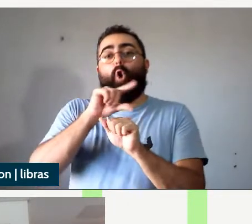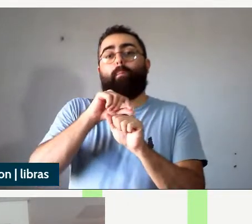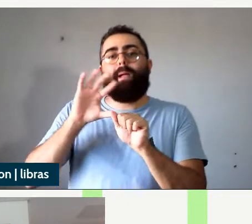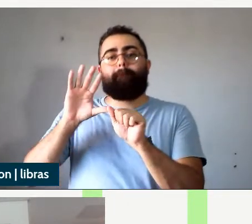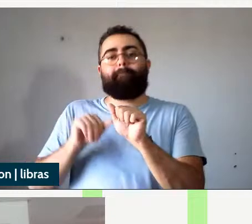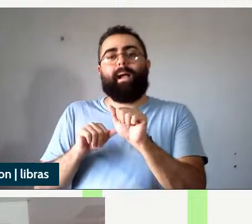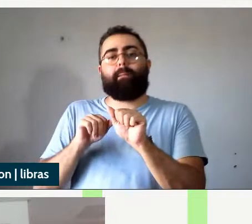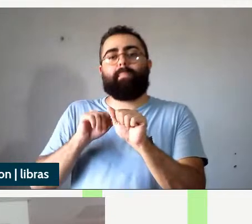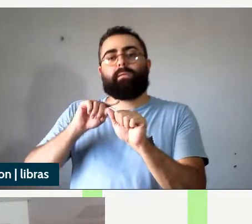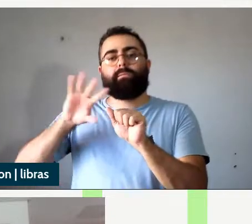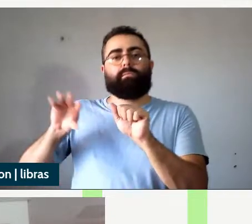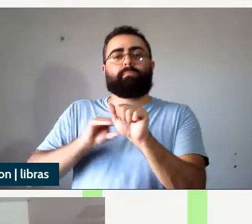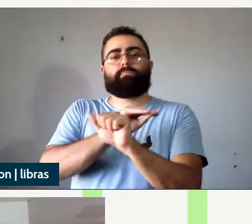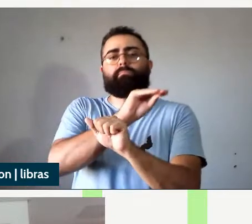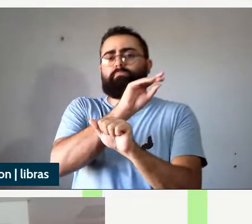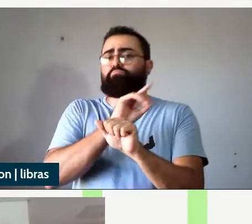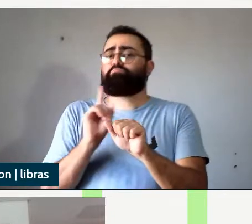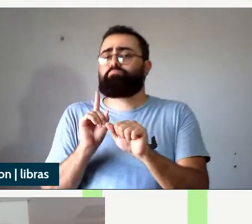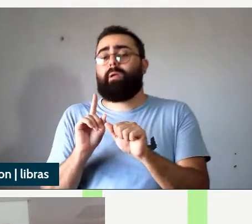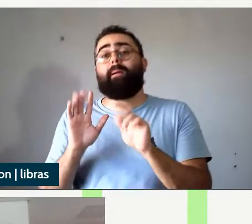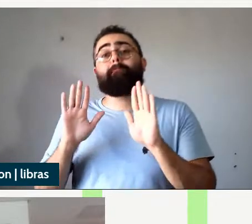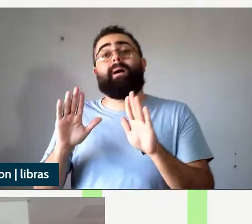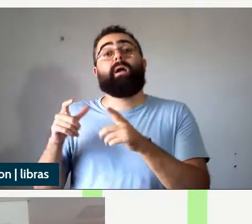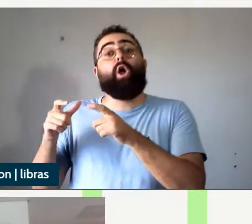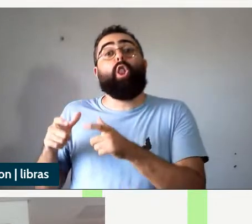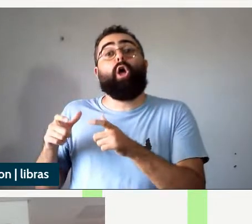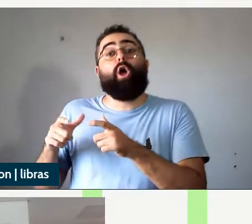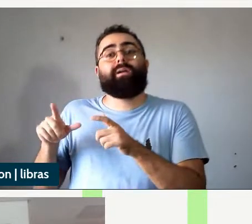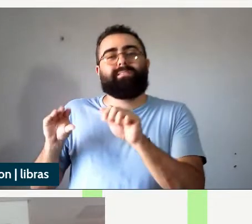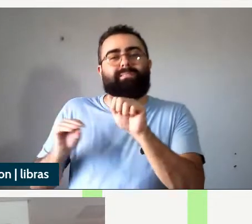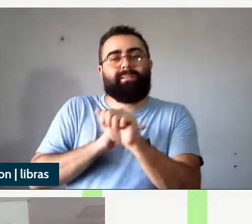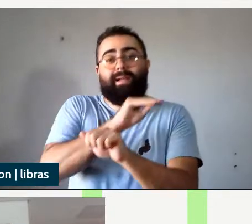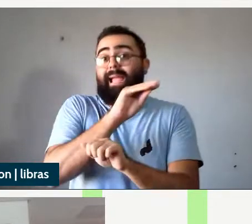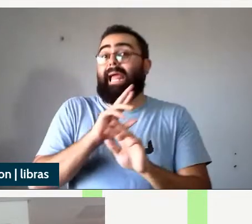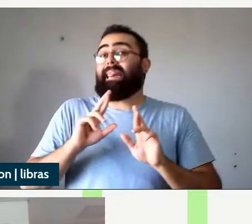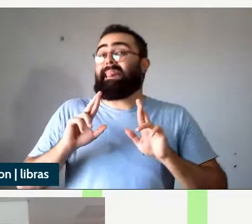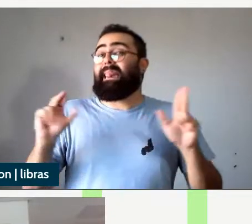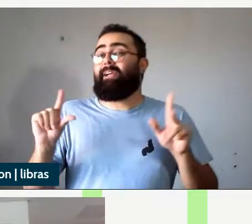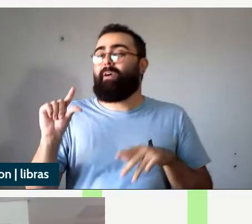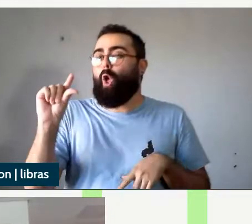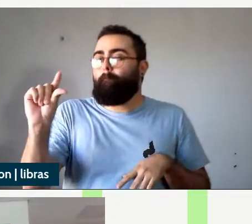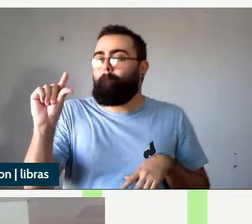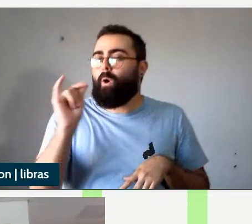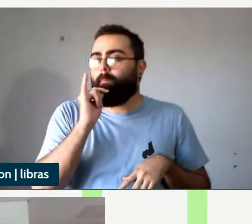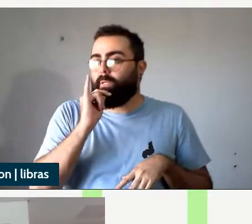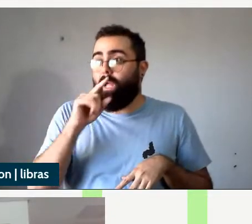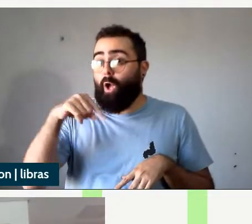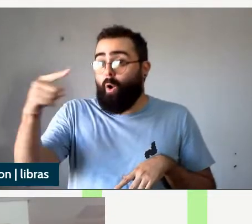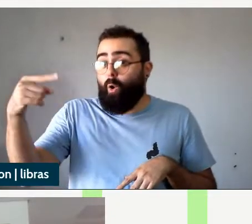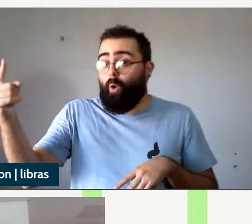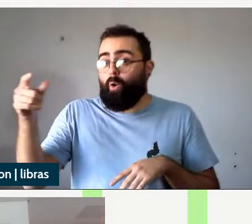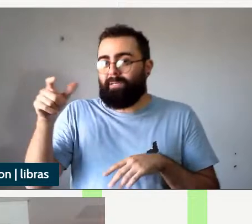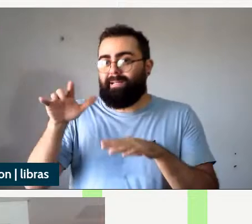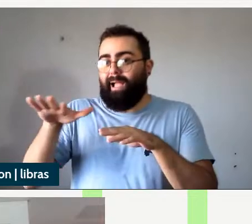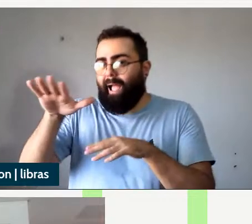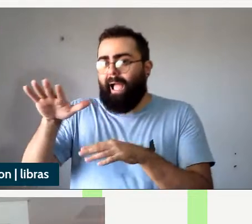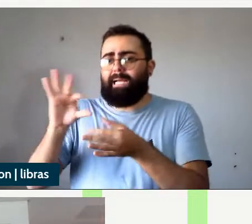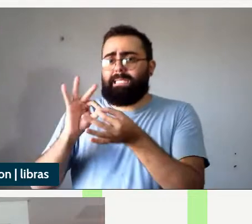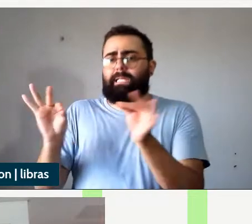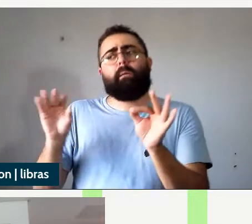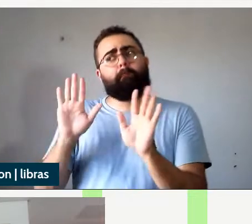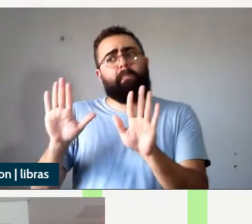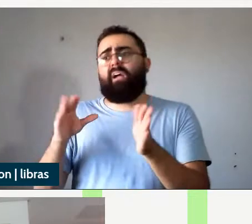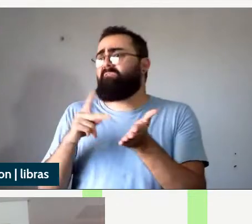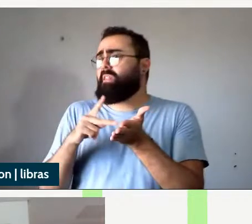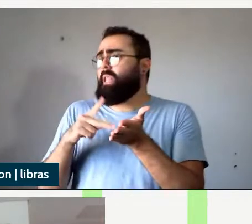então é um tipo de inversão locativa um pouquinho diferente das que são mais estudadas em sintaxe mas eu não conheço